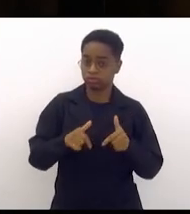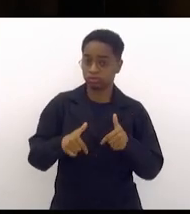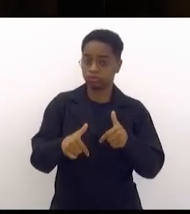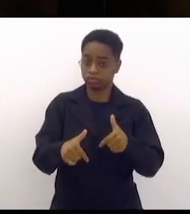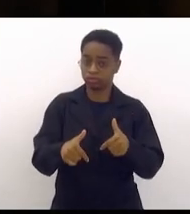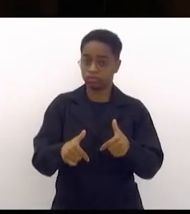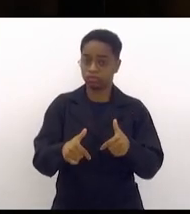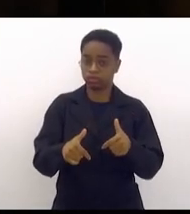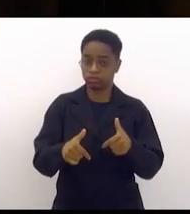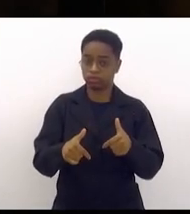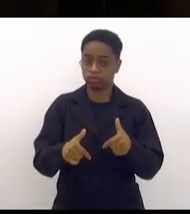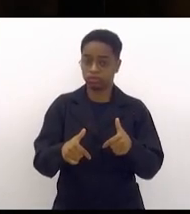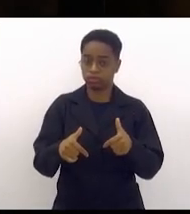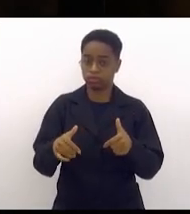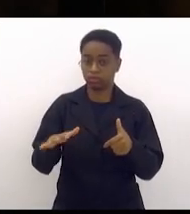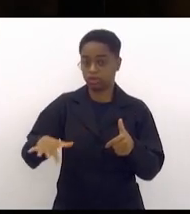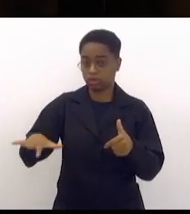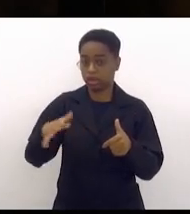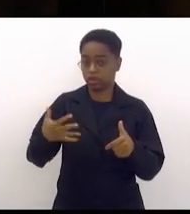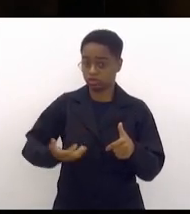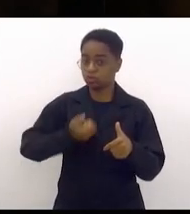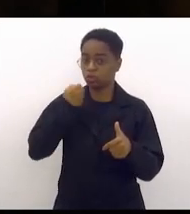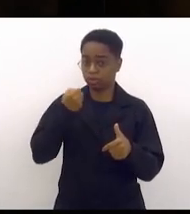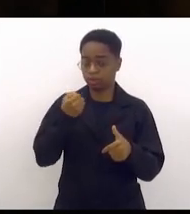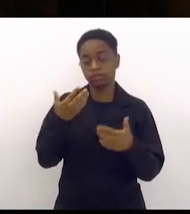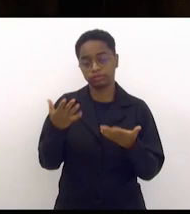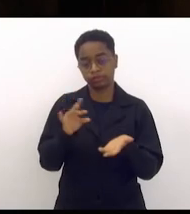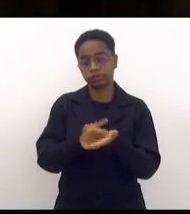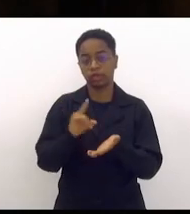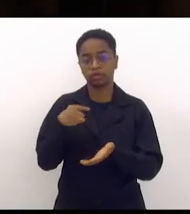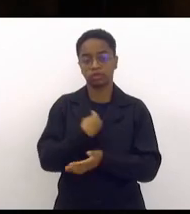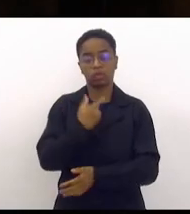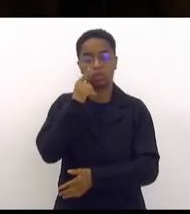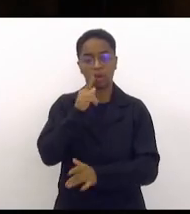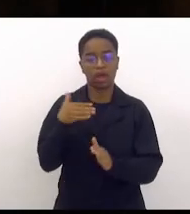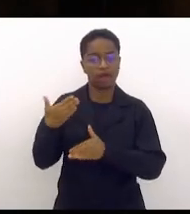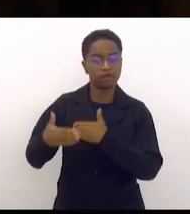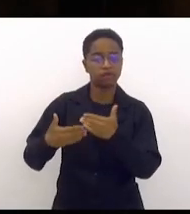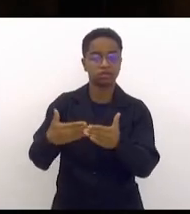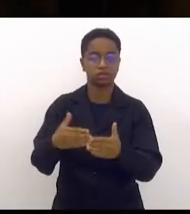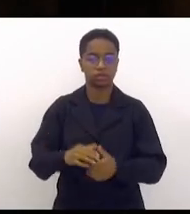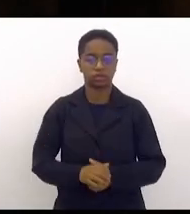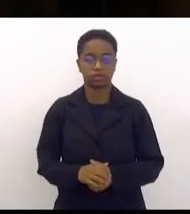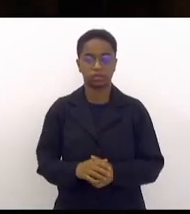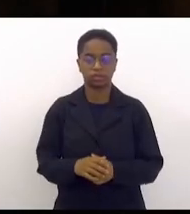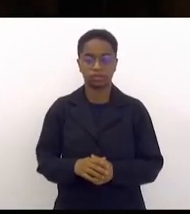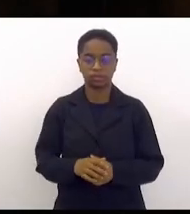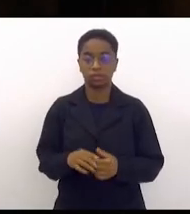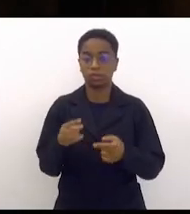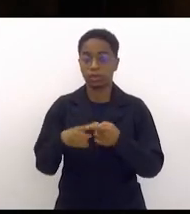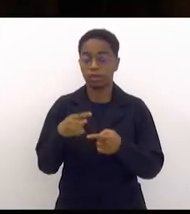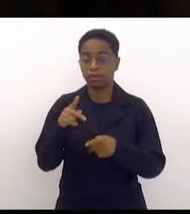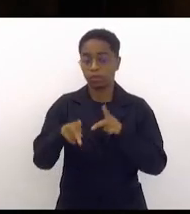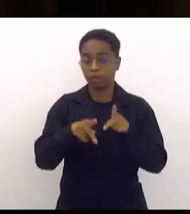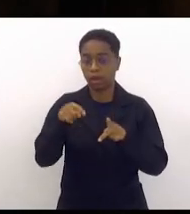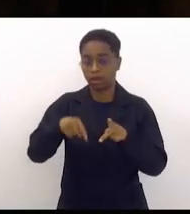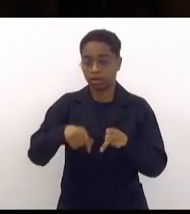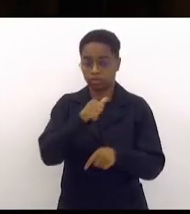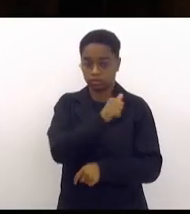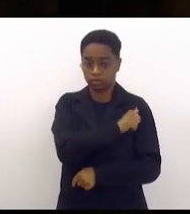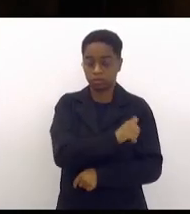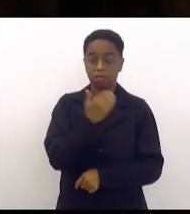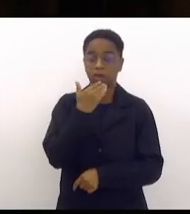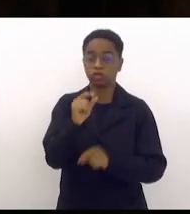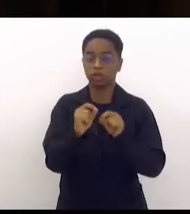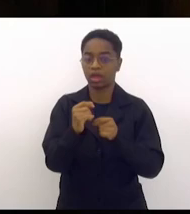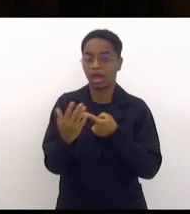foi pego de surpresa e aí a gente avança e conquista o que o povo do Rio de Janeiro pede é